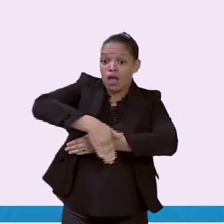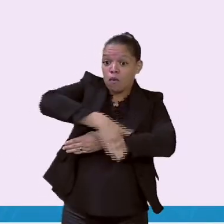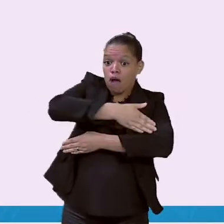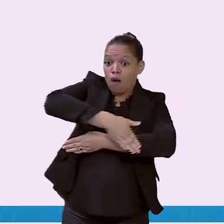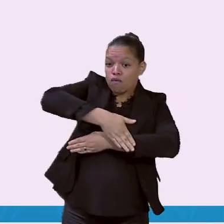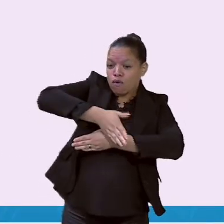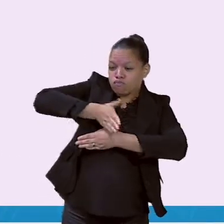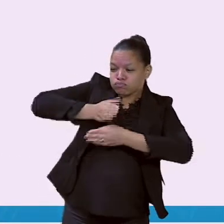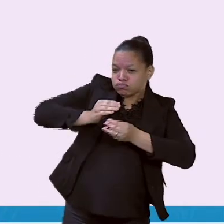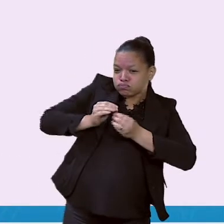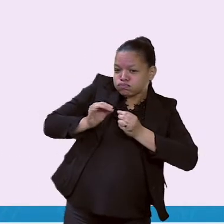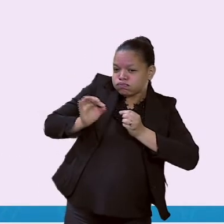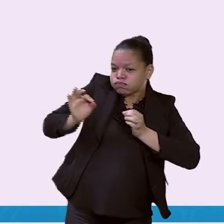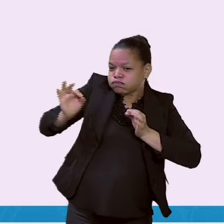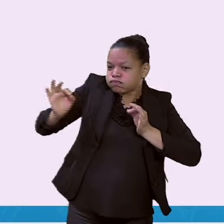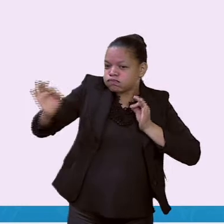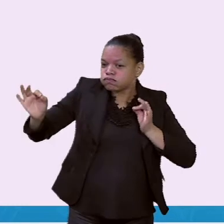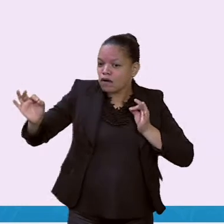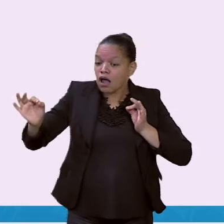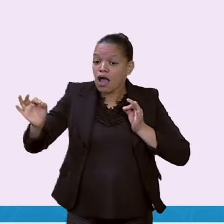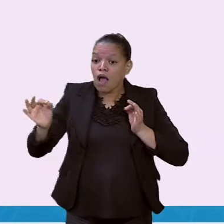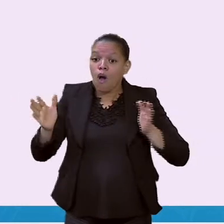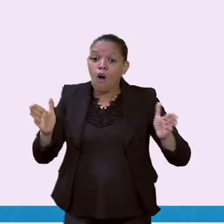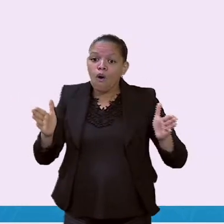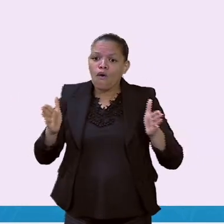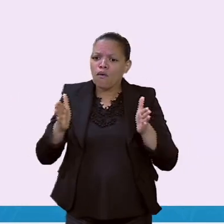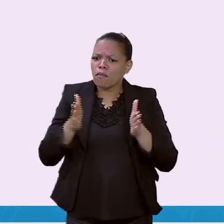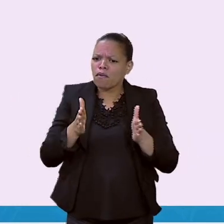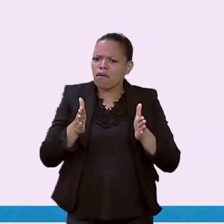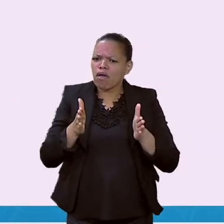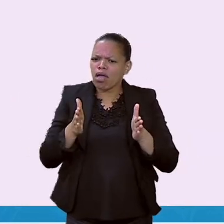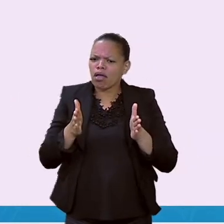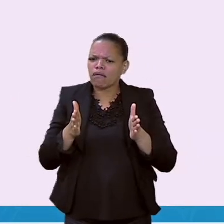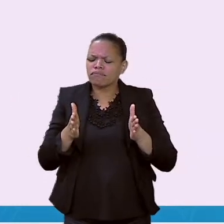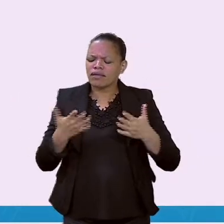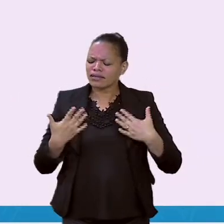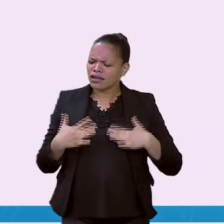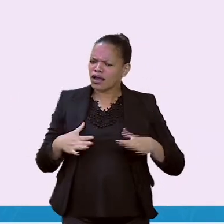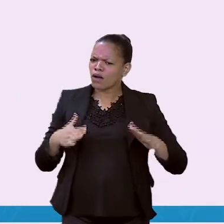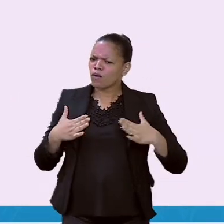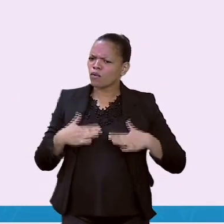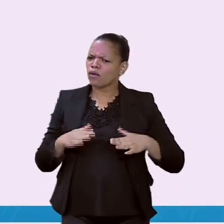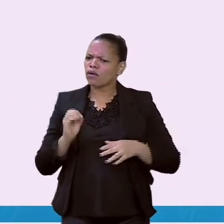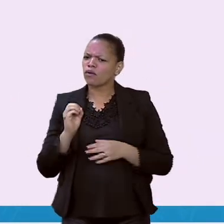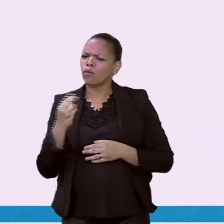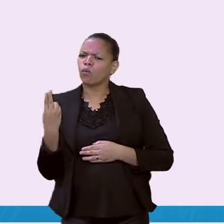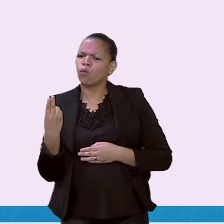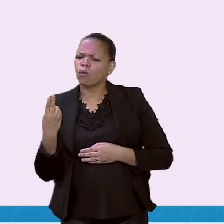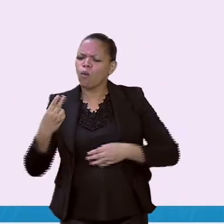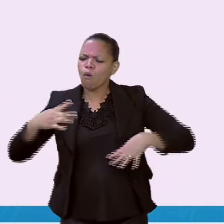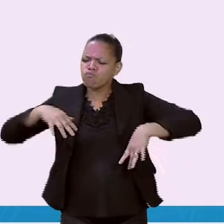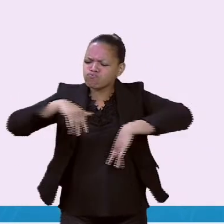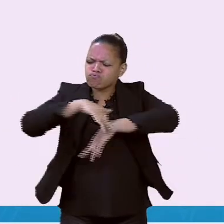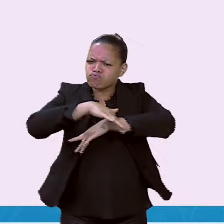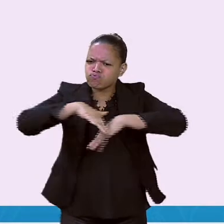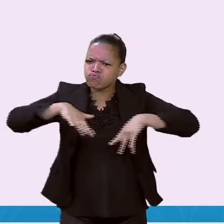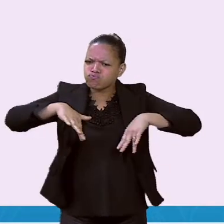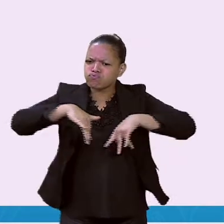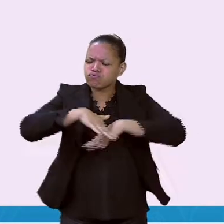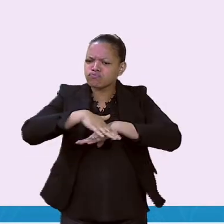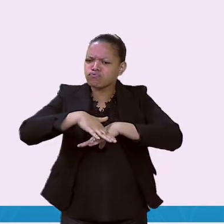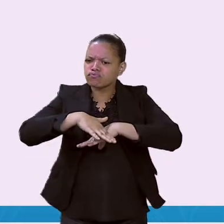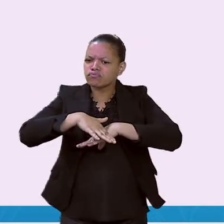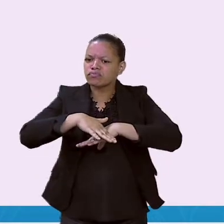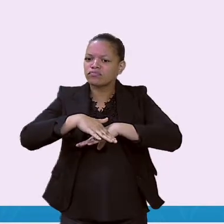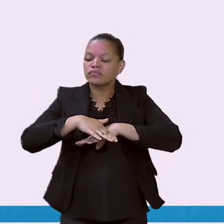movimentada? Olha só, vamos olhar o conceito do que é uma rua. Essa informação também está